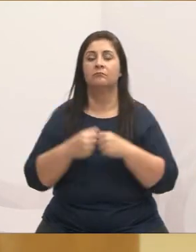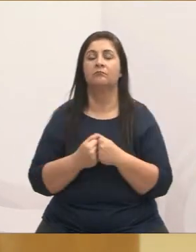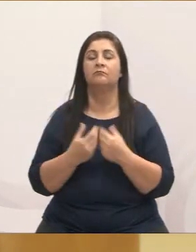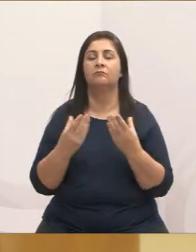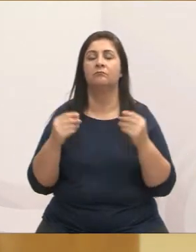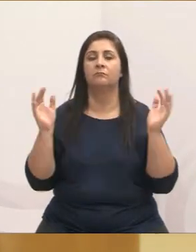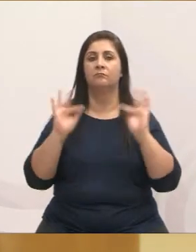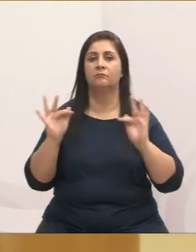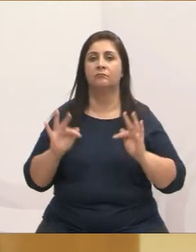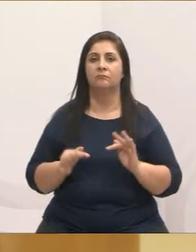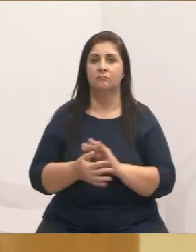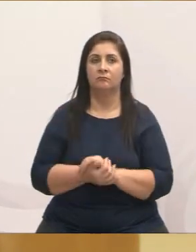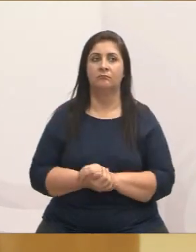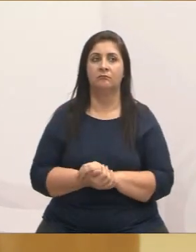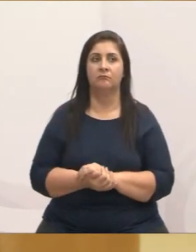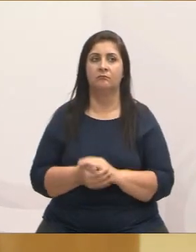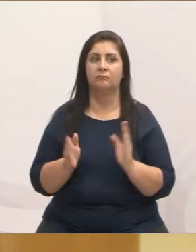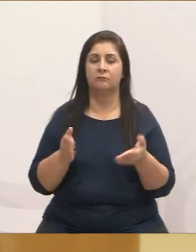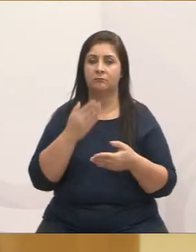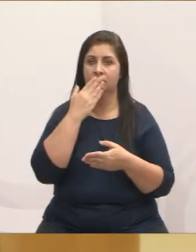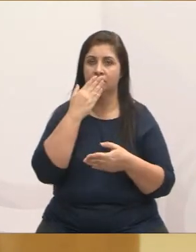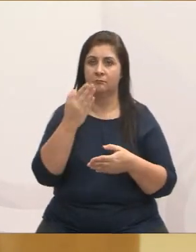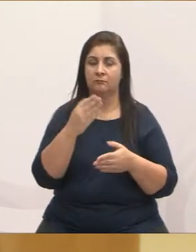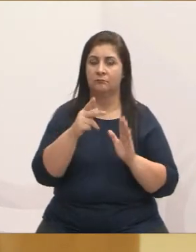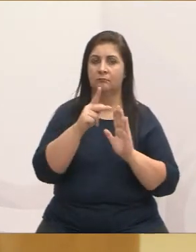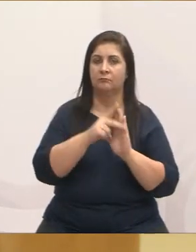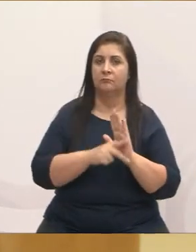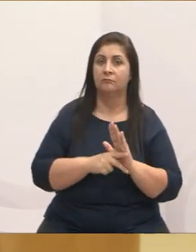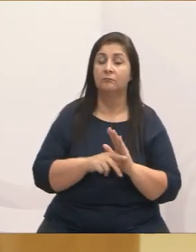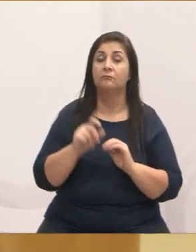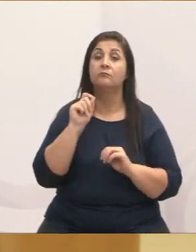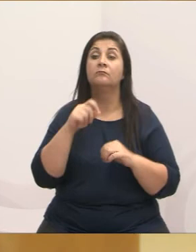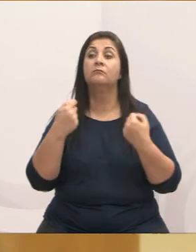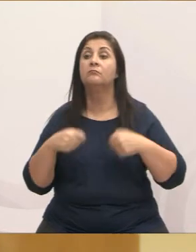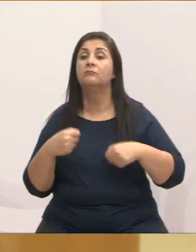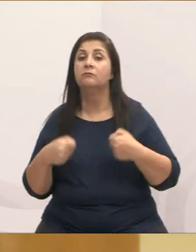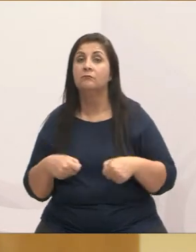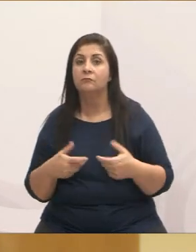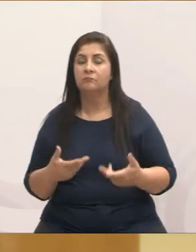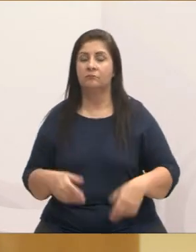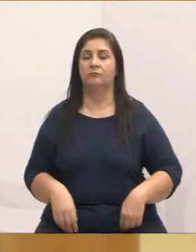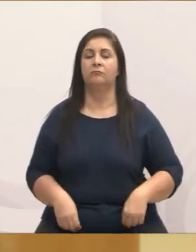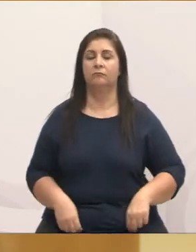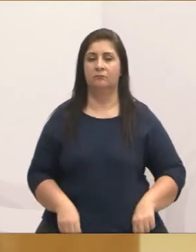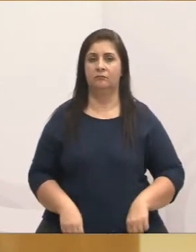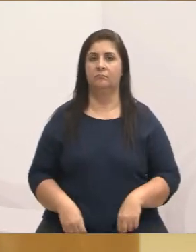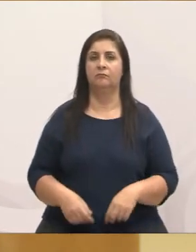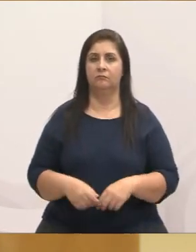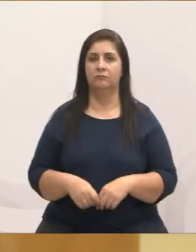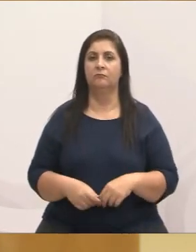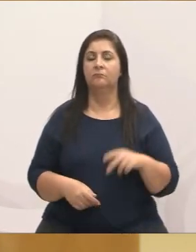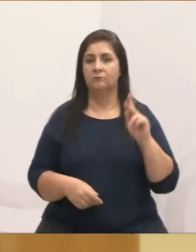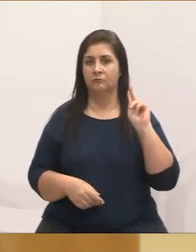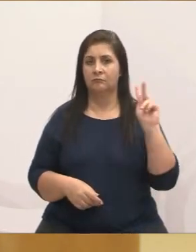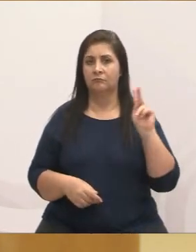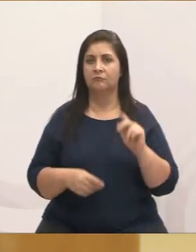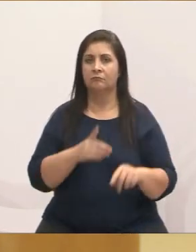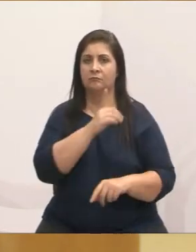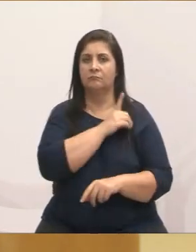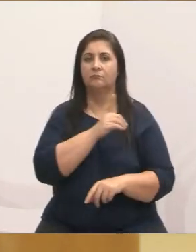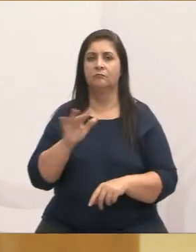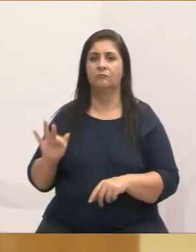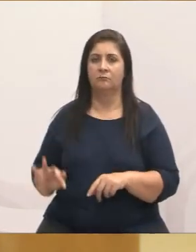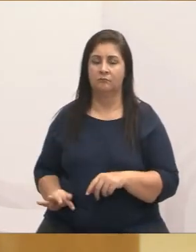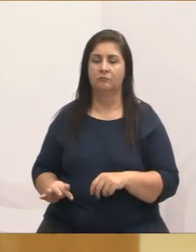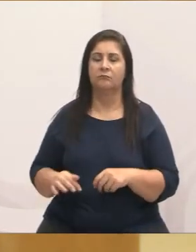porque eles já pediram uns projetos meus, não é? O que que Jacarei está precisando para a causa animal que eu vou poder contar com o apoio dos dois. E todo mundo sabe